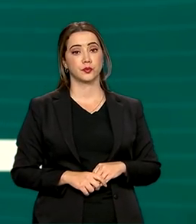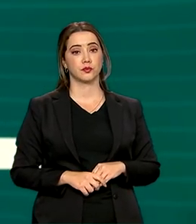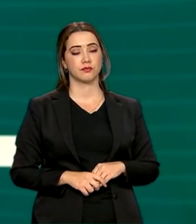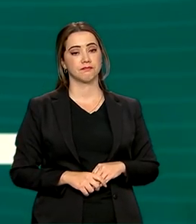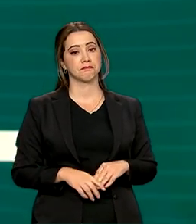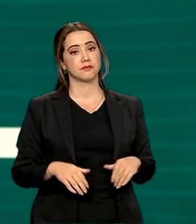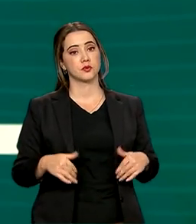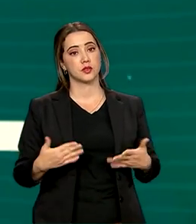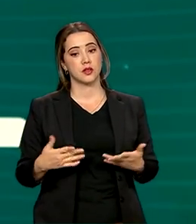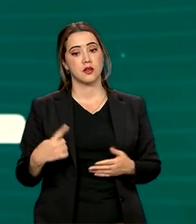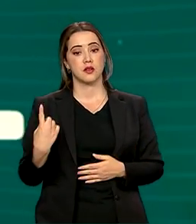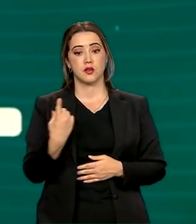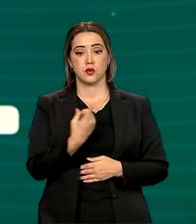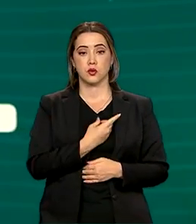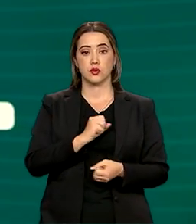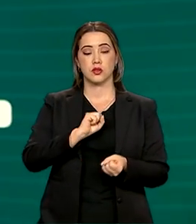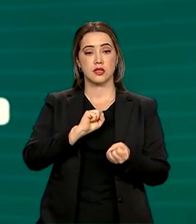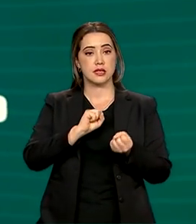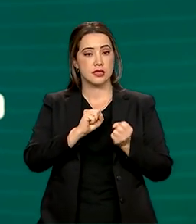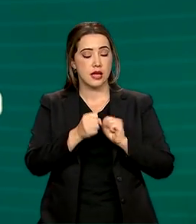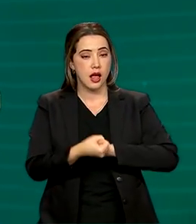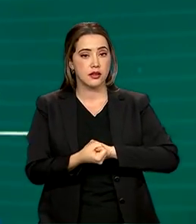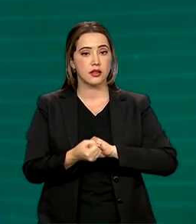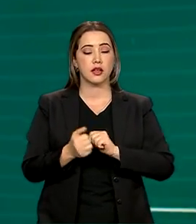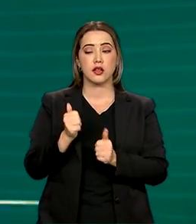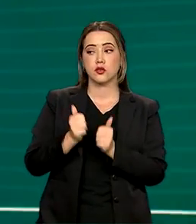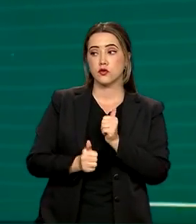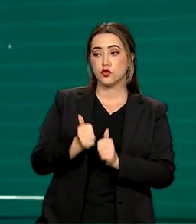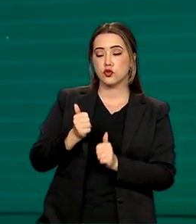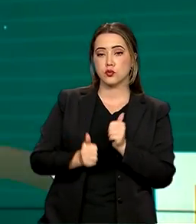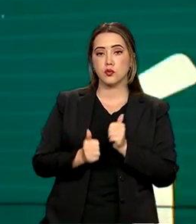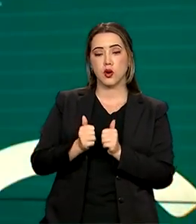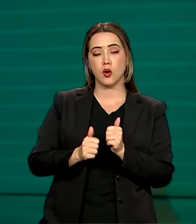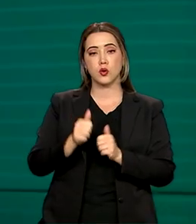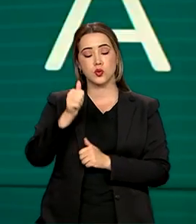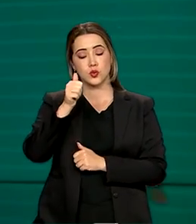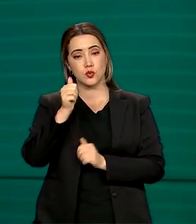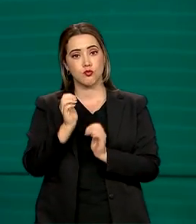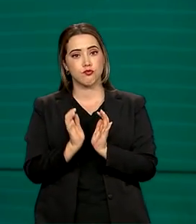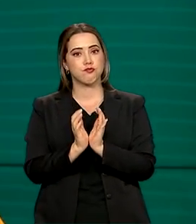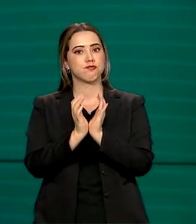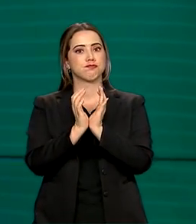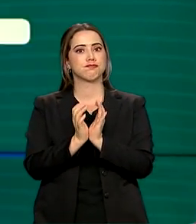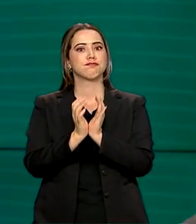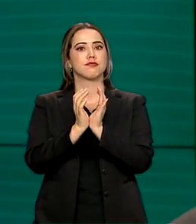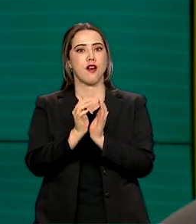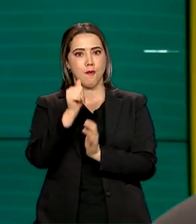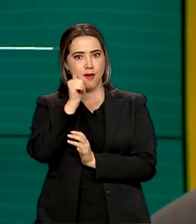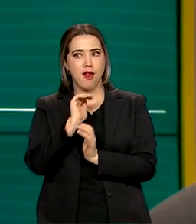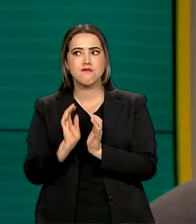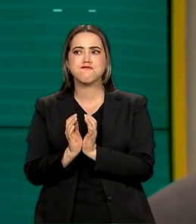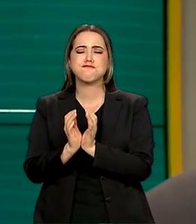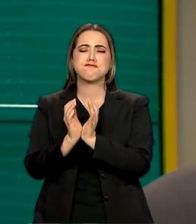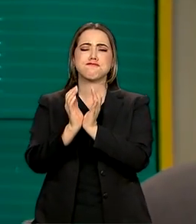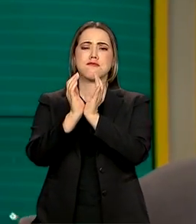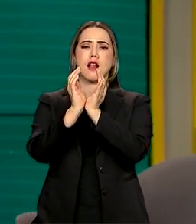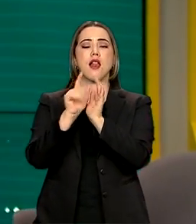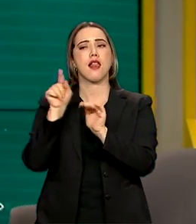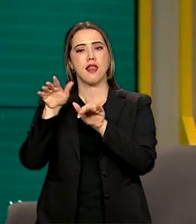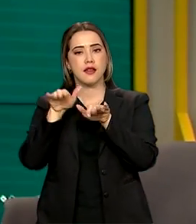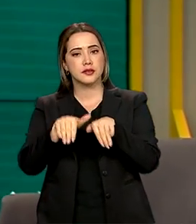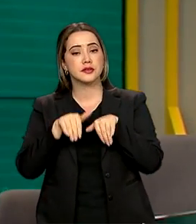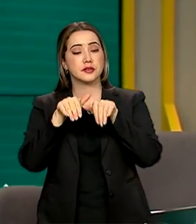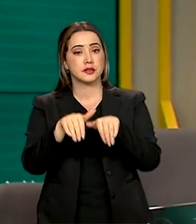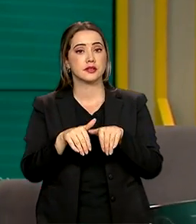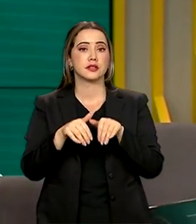Enquanto as nossas atletas do futebol feminino disputam o título inédito da Copa do Mundo na Austrália e Nova Zelândia, aqui no Brasil